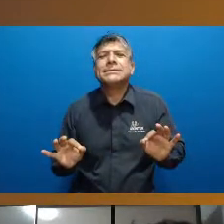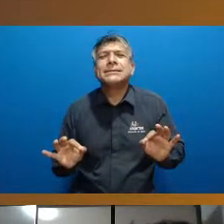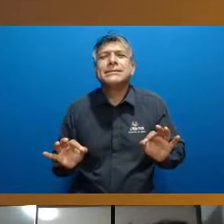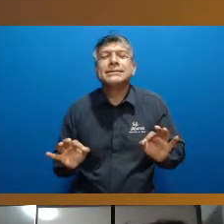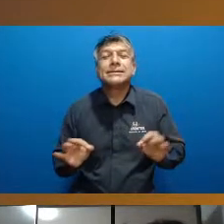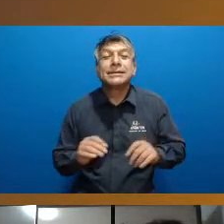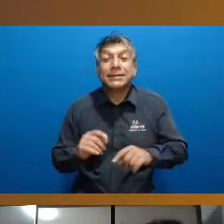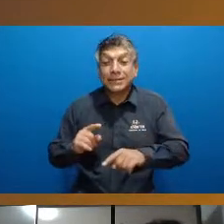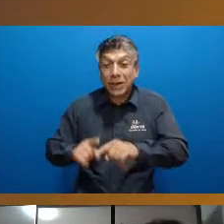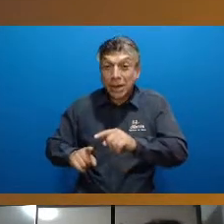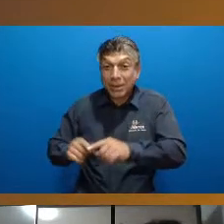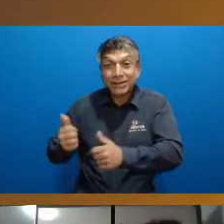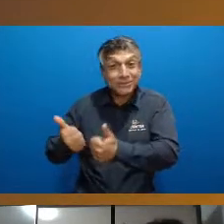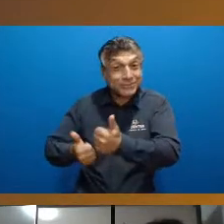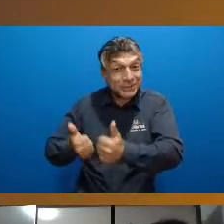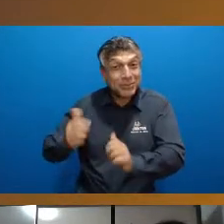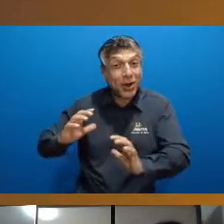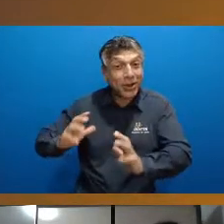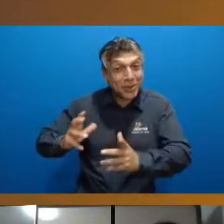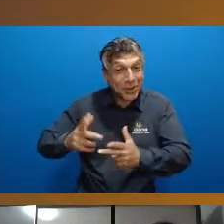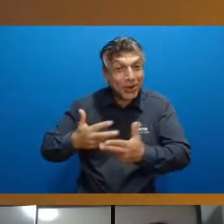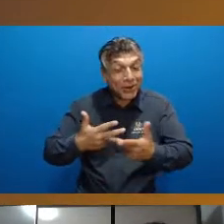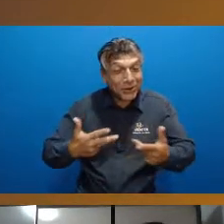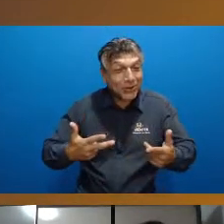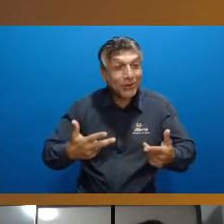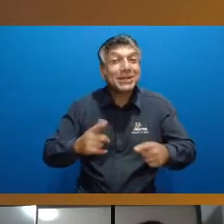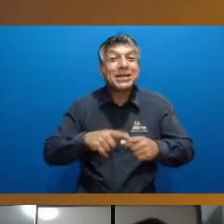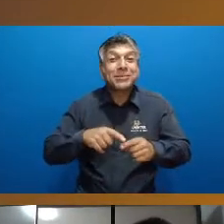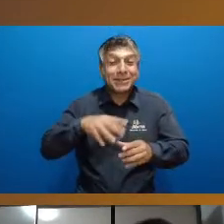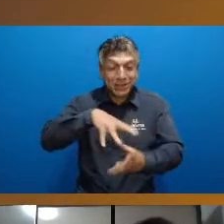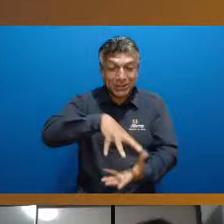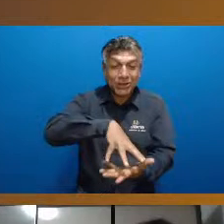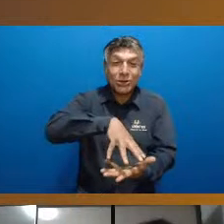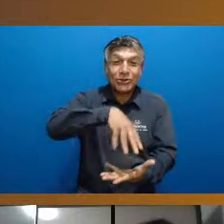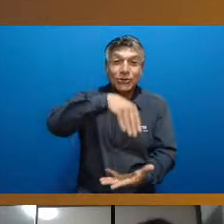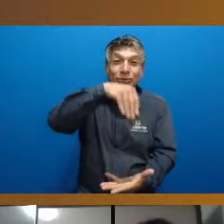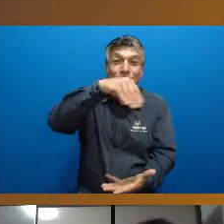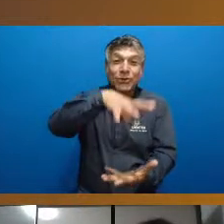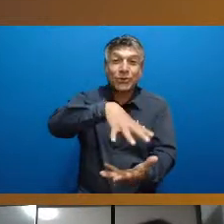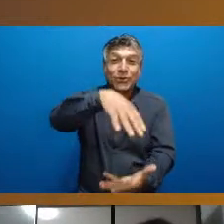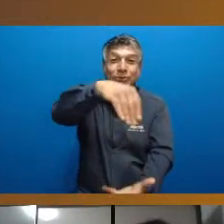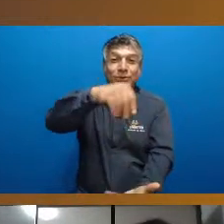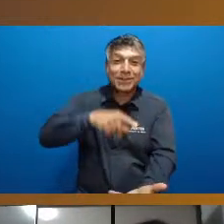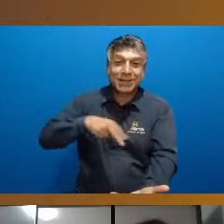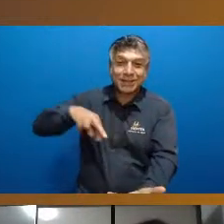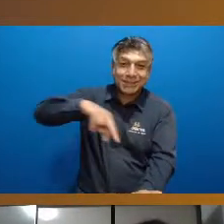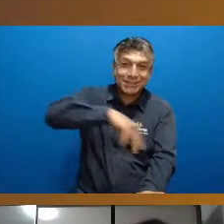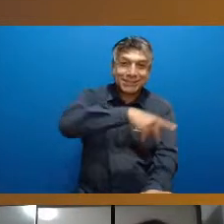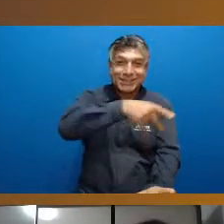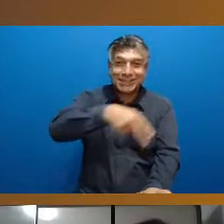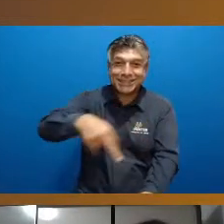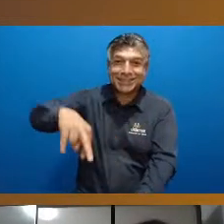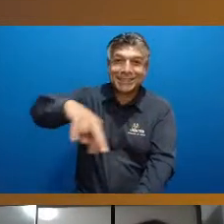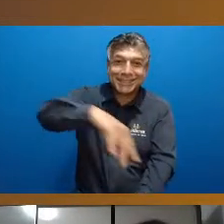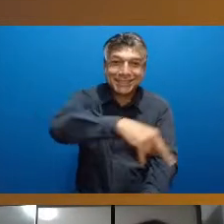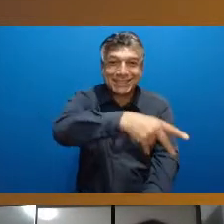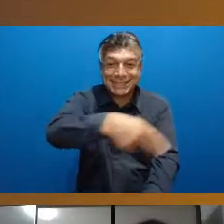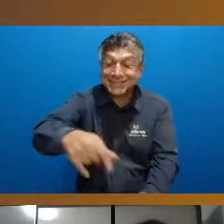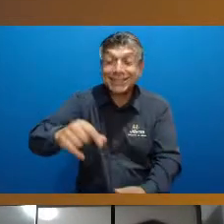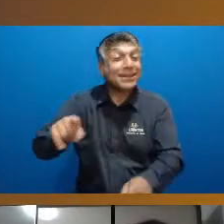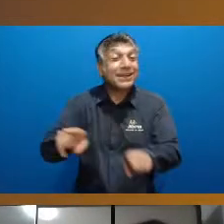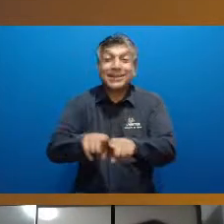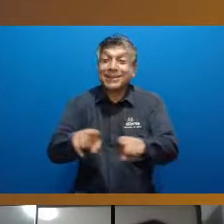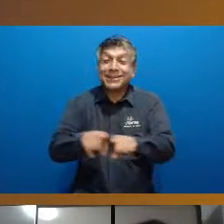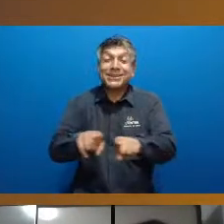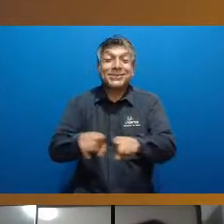materiais de futebol mas eles vão ter ali os cones eles vão correr em zigue-zague no balé clássico da mesma forma nós